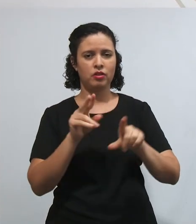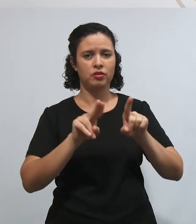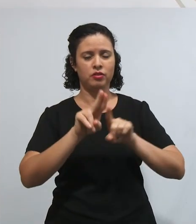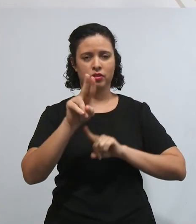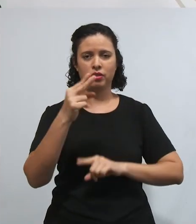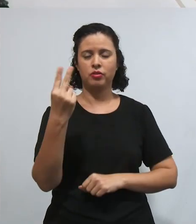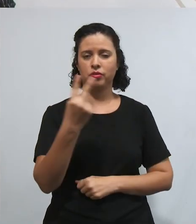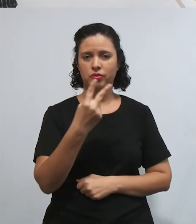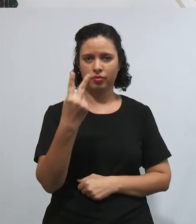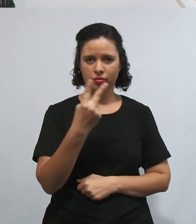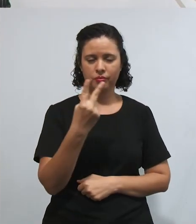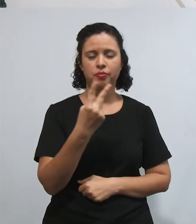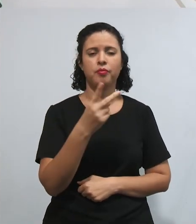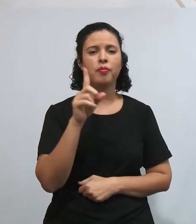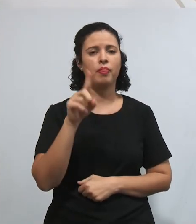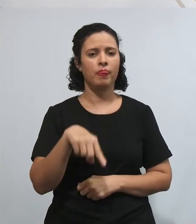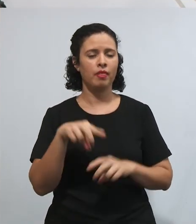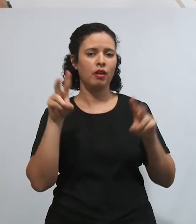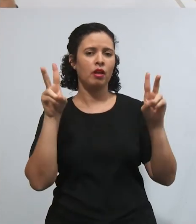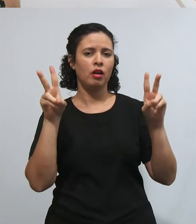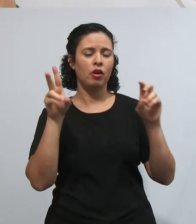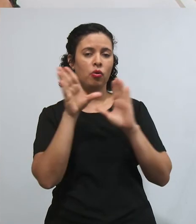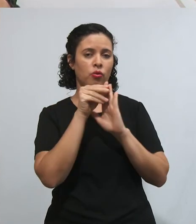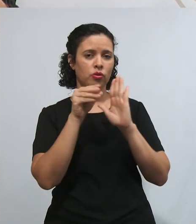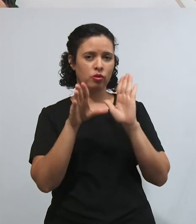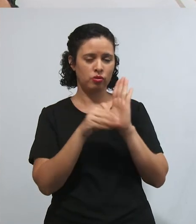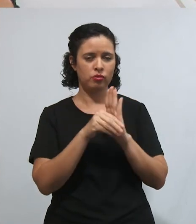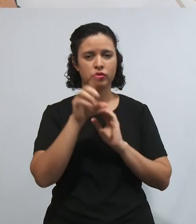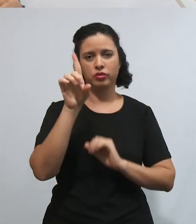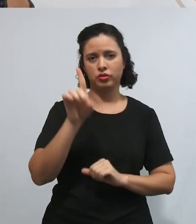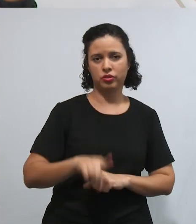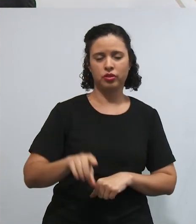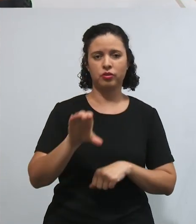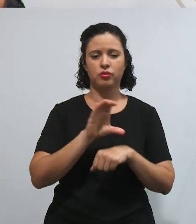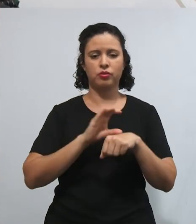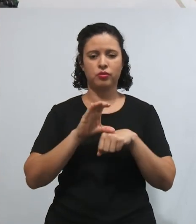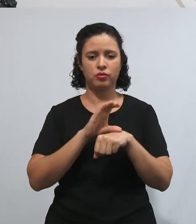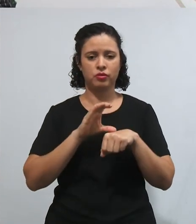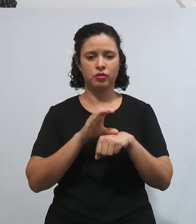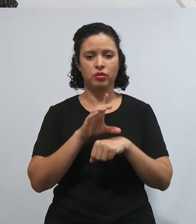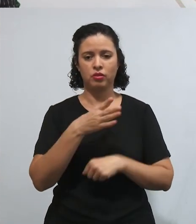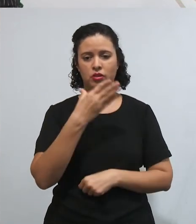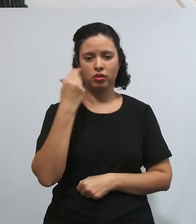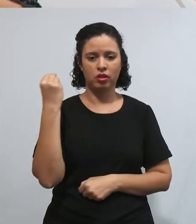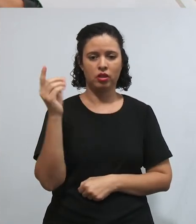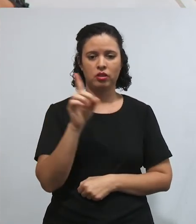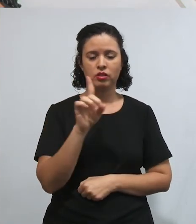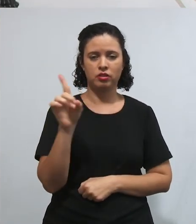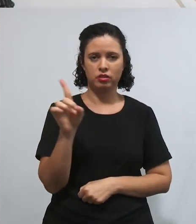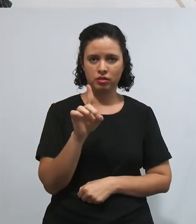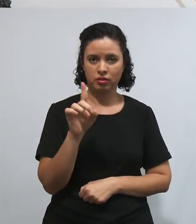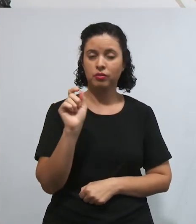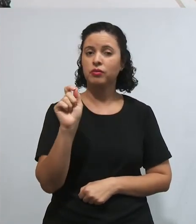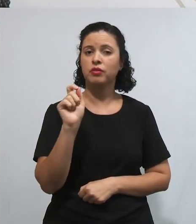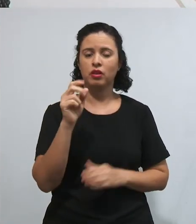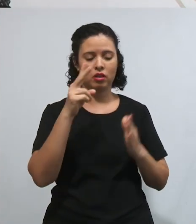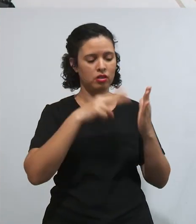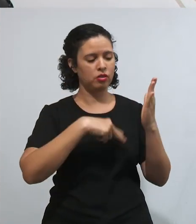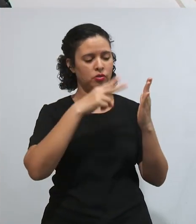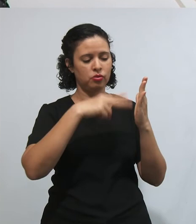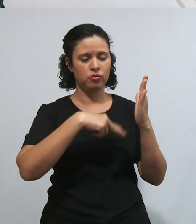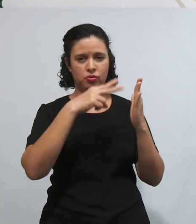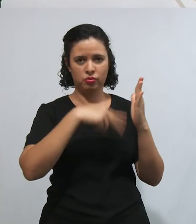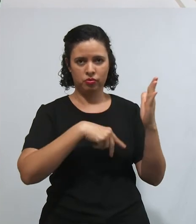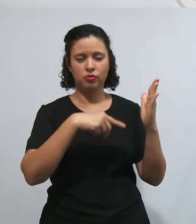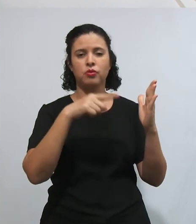2, ainda trabalhando conteúdo de direito constitucional, mas não se esqueça de fazer a leitura